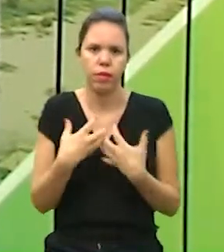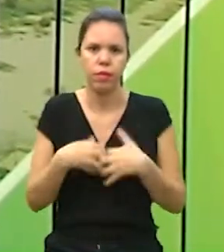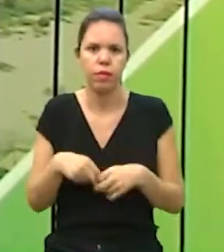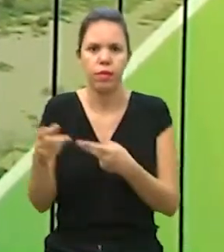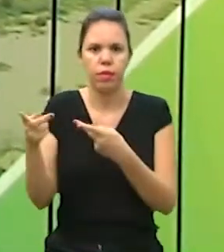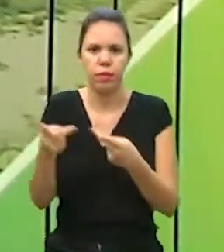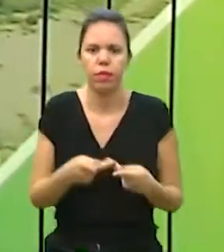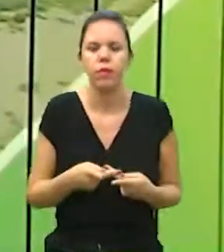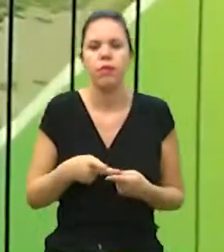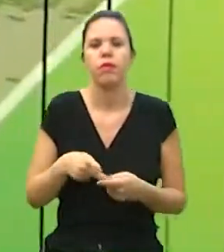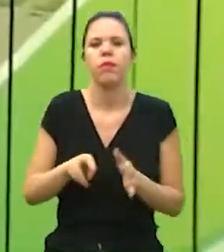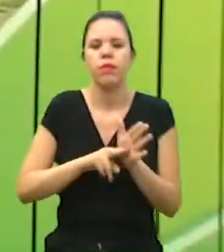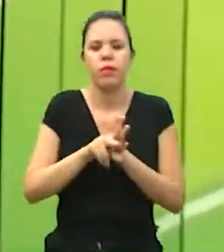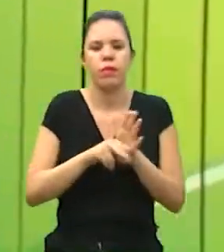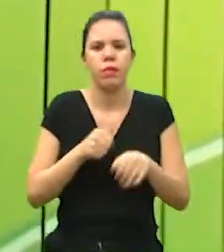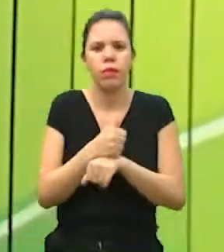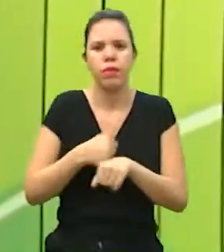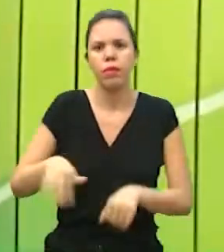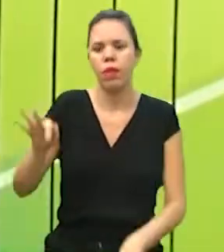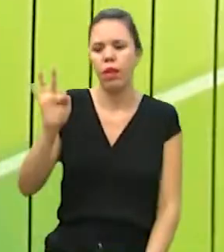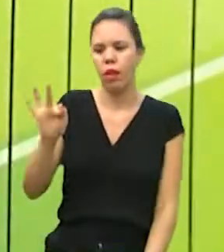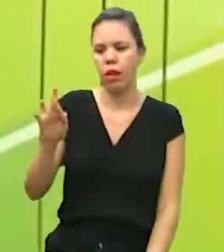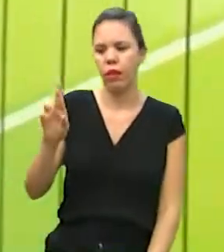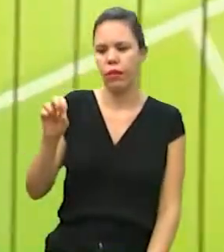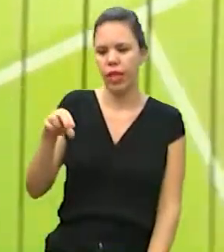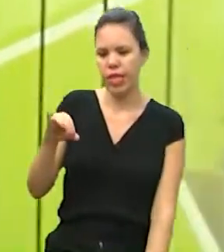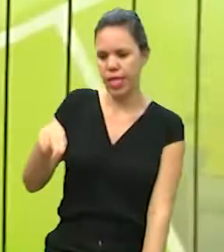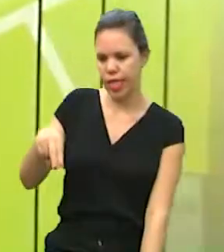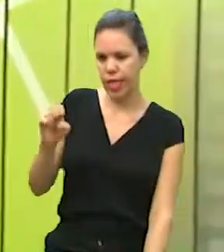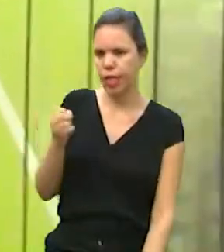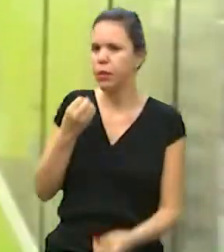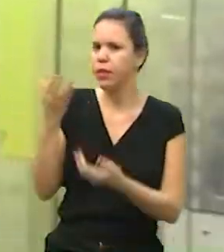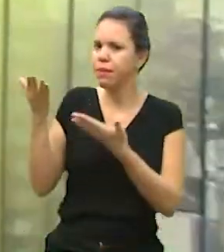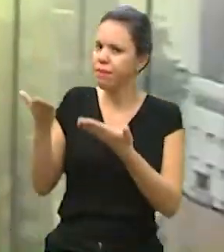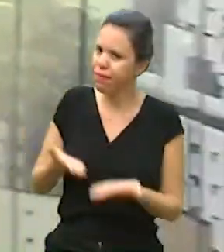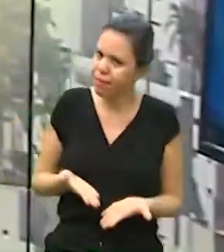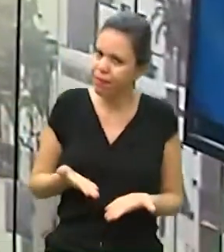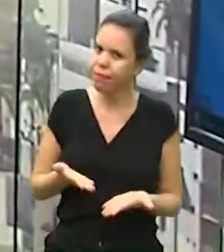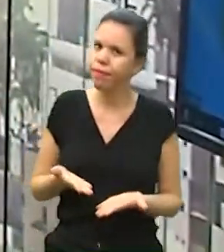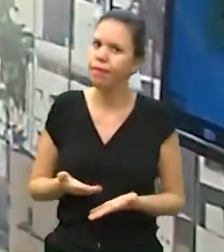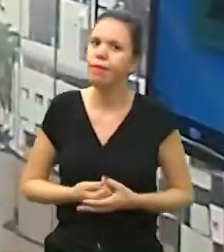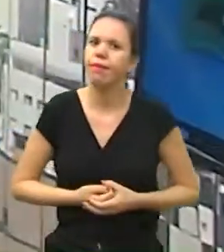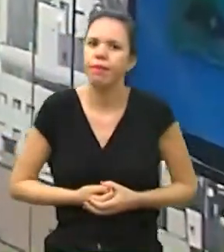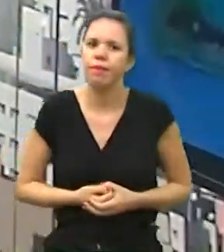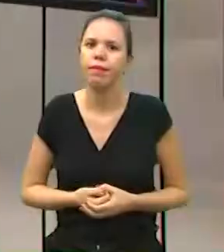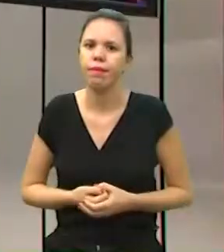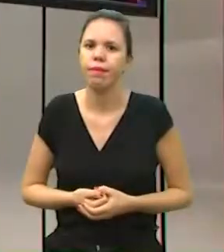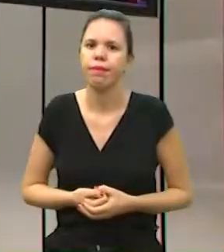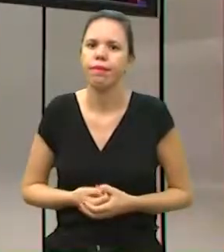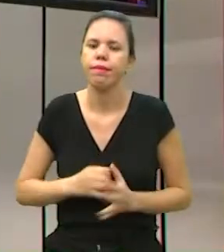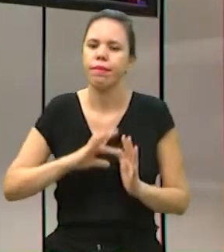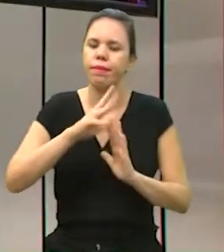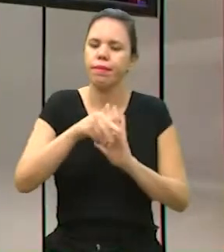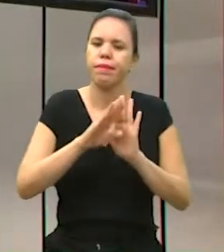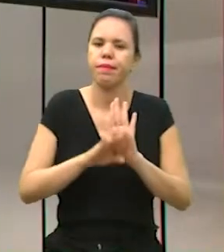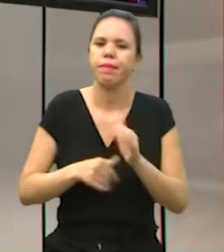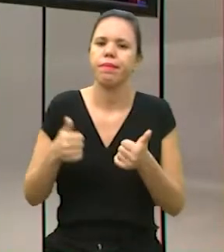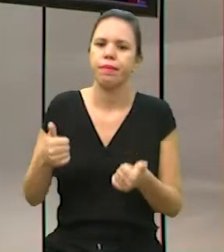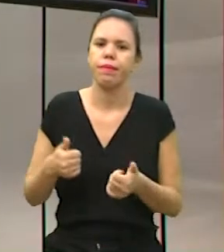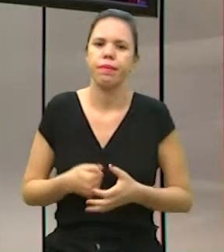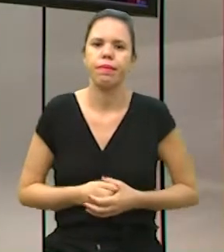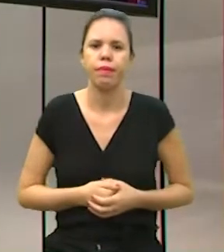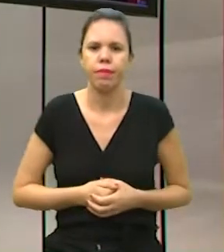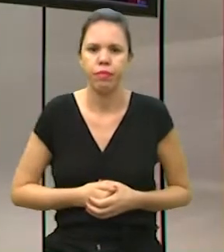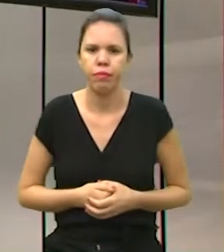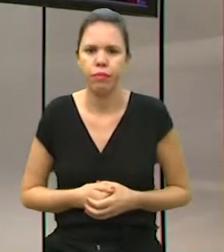falar sobre ele, nós convidamos a bióloga Francine Elias Piera. Bem-vinda, Francine. Seja bem-vinda ao Giro Ambiental.